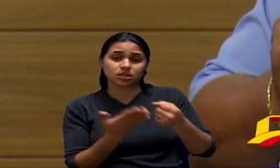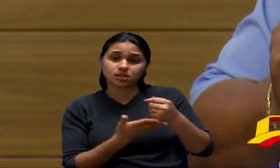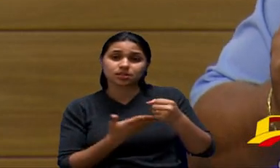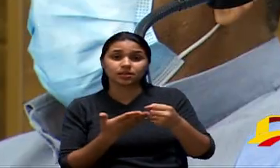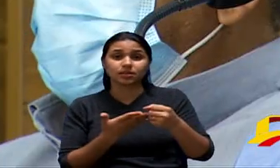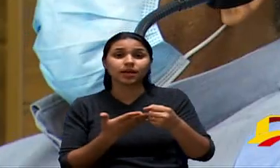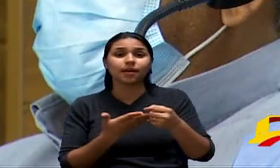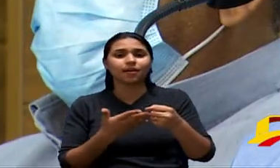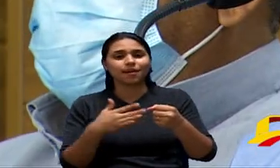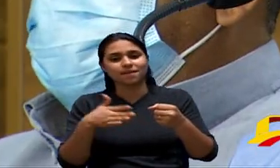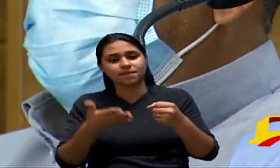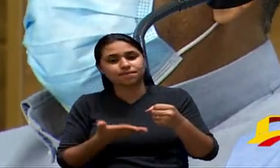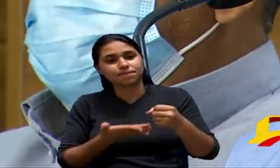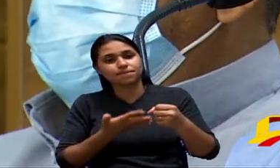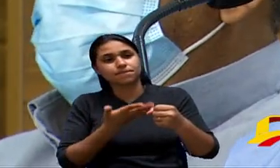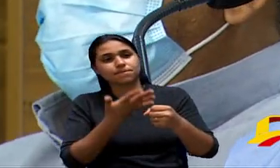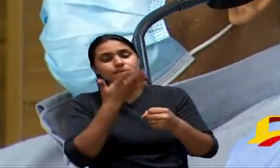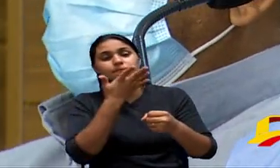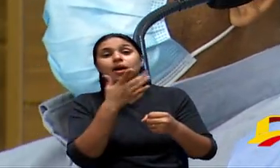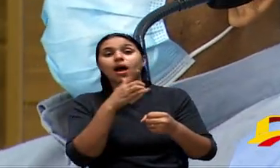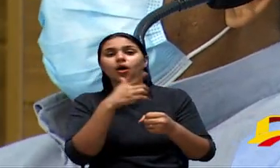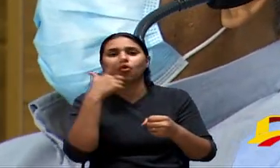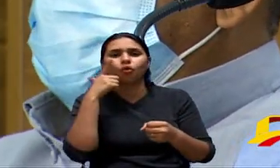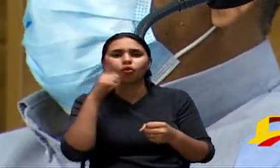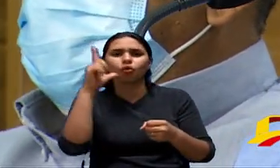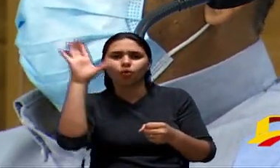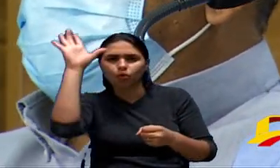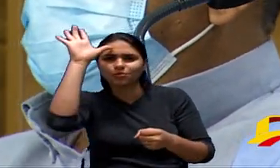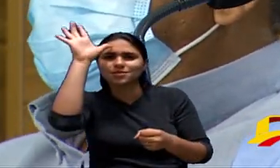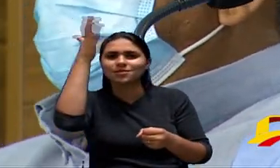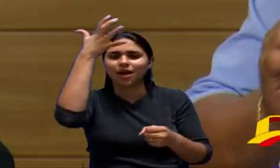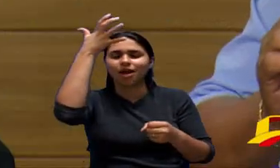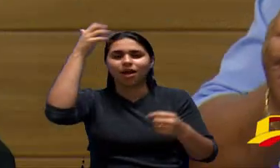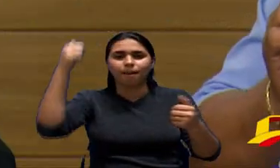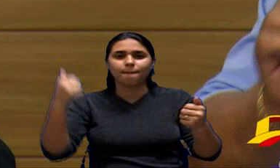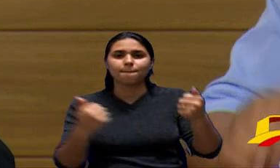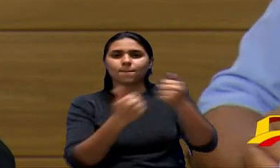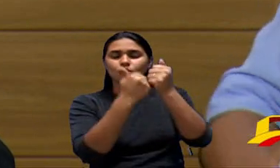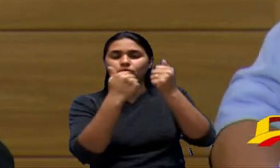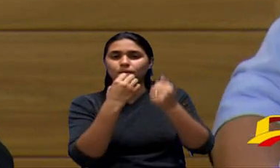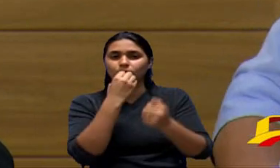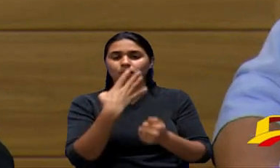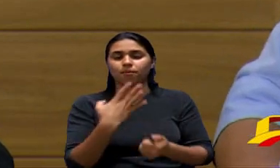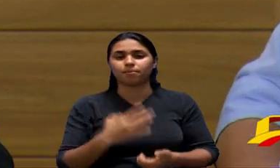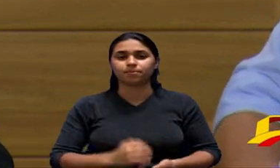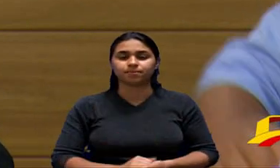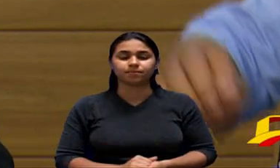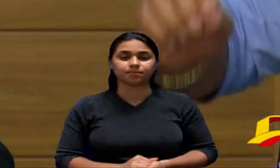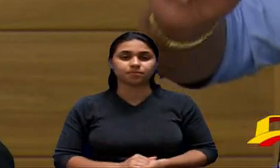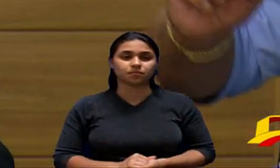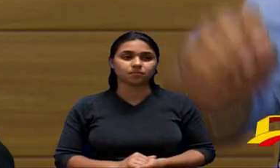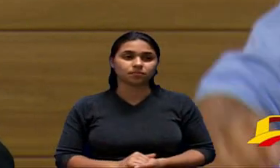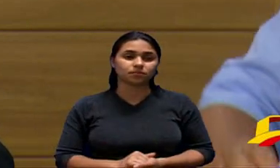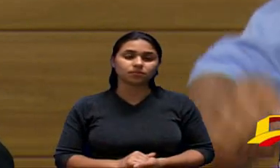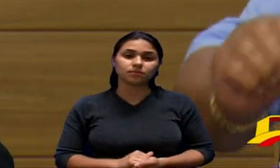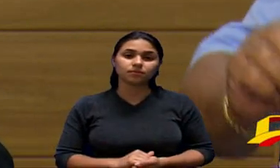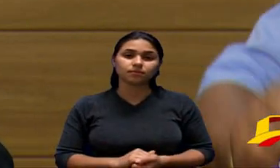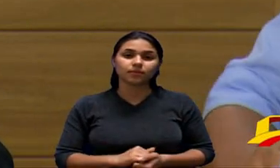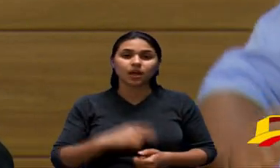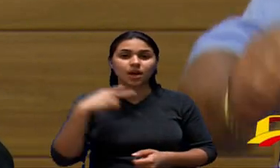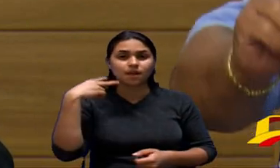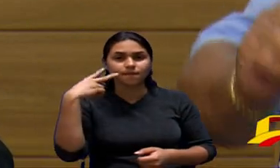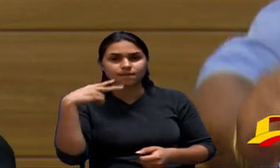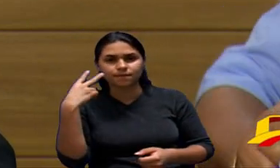acontecer lá em cima essa lei que nós aprovamos que proíbe o self-service ela começou por conta disso por iniciativa de